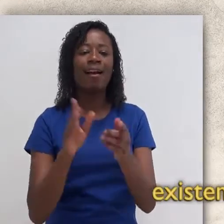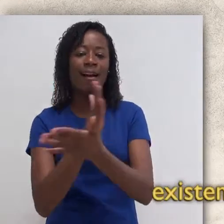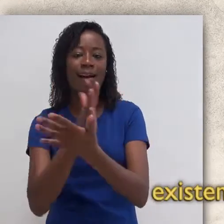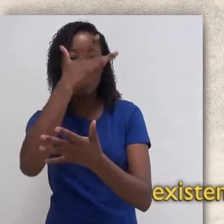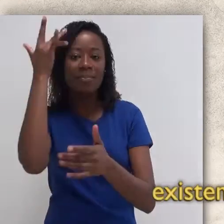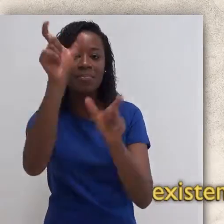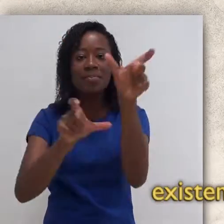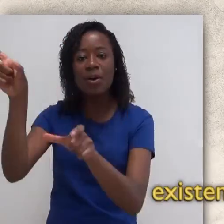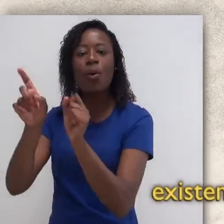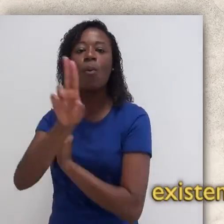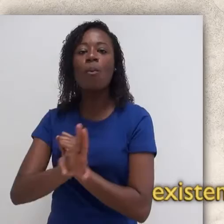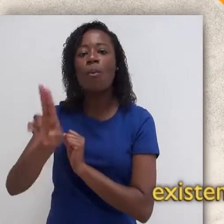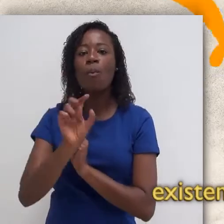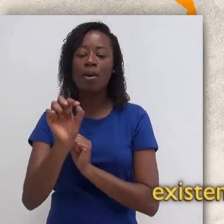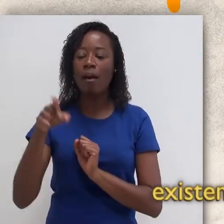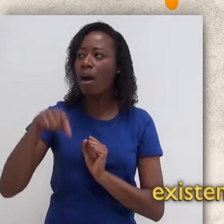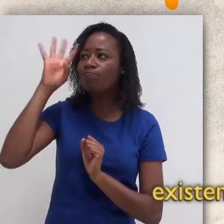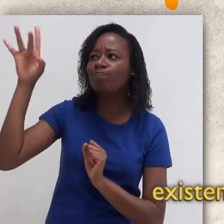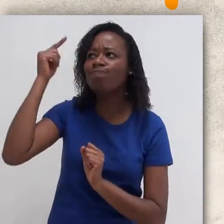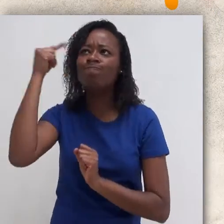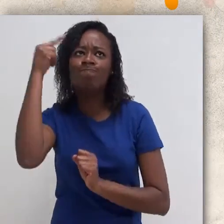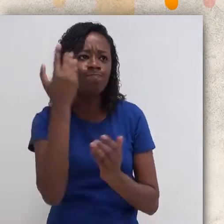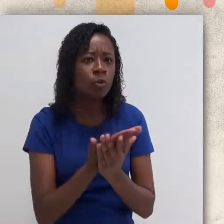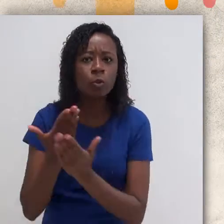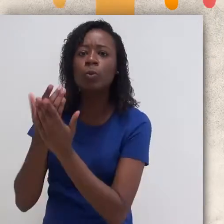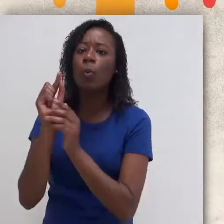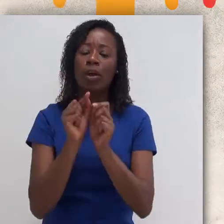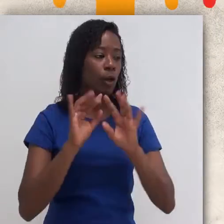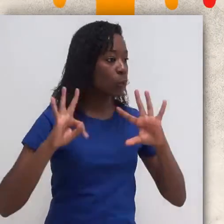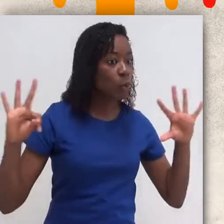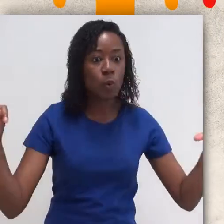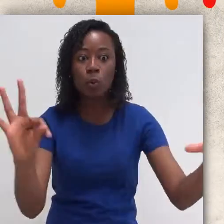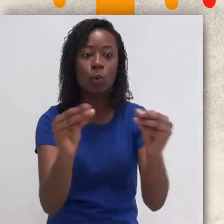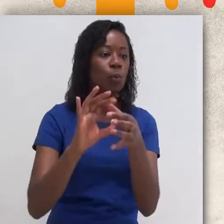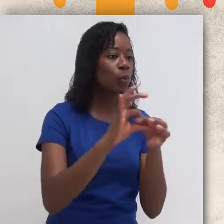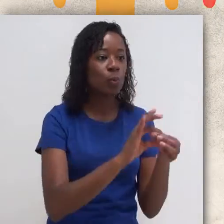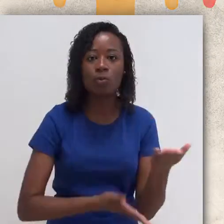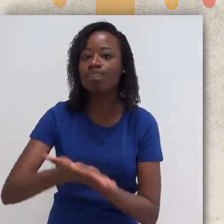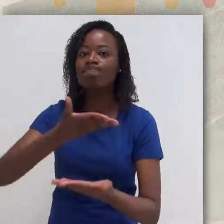existem pessoas que se ocupam em pensar formas para que todos possam participar.